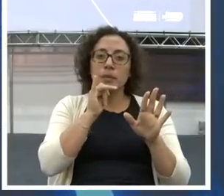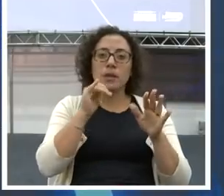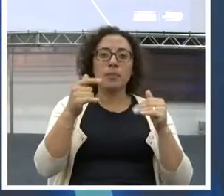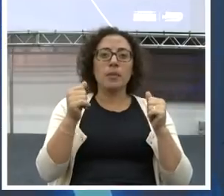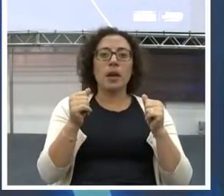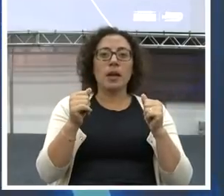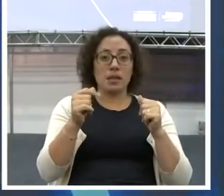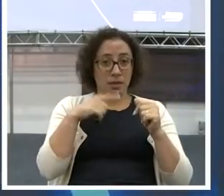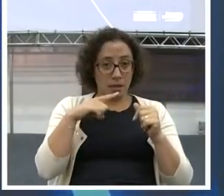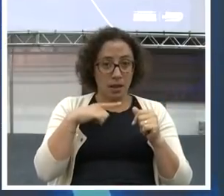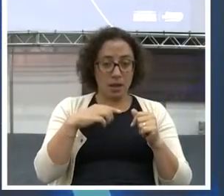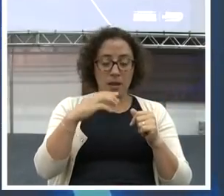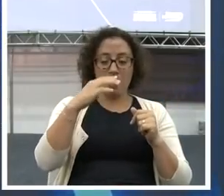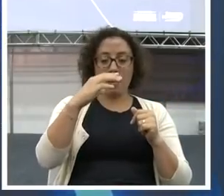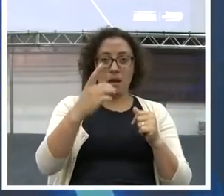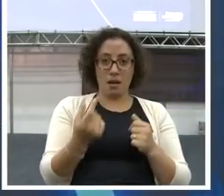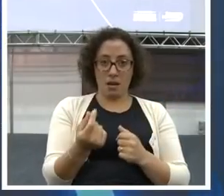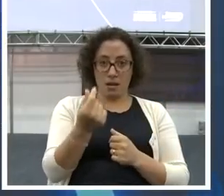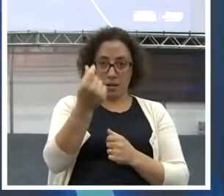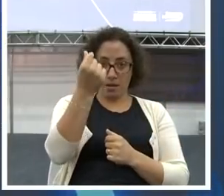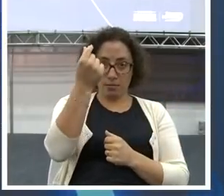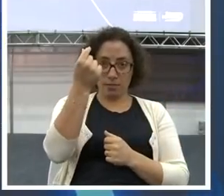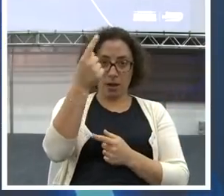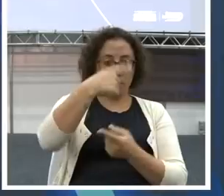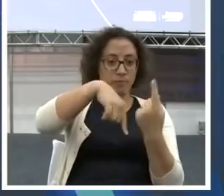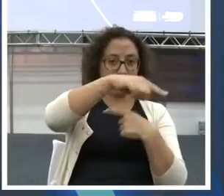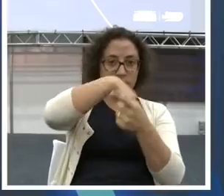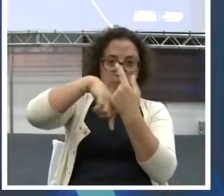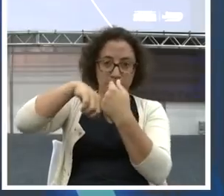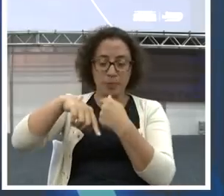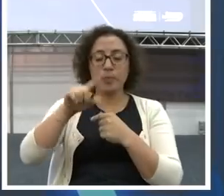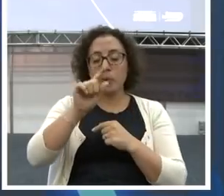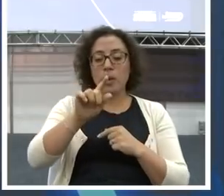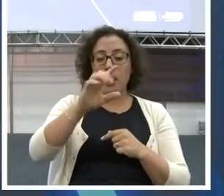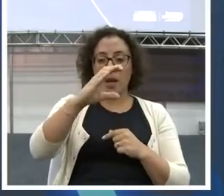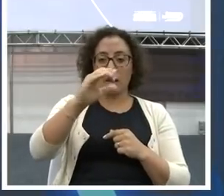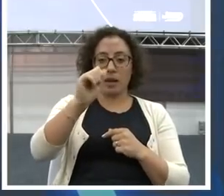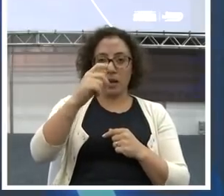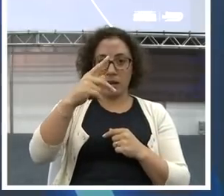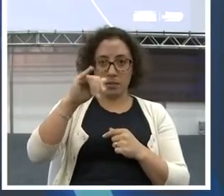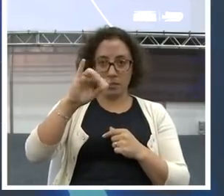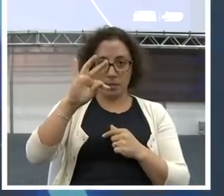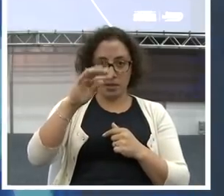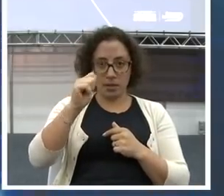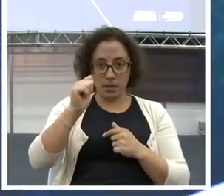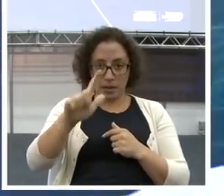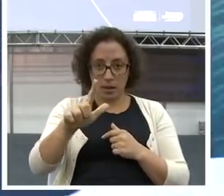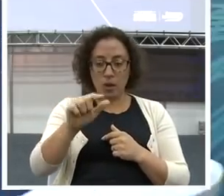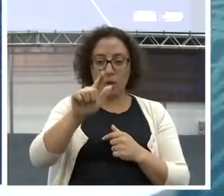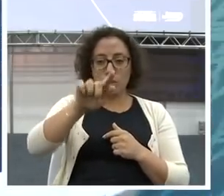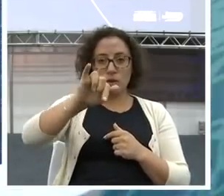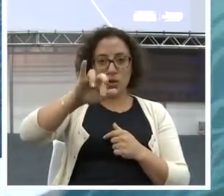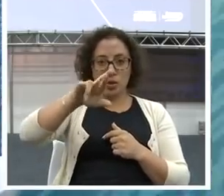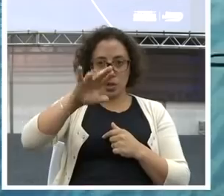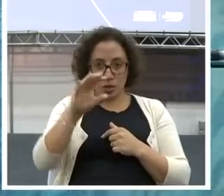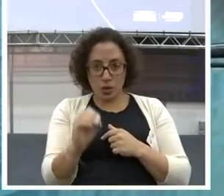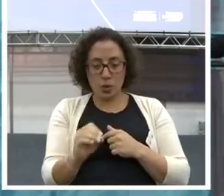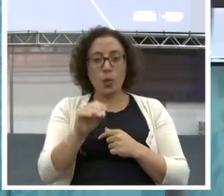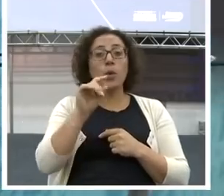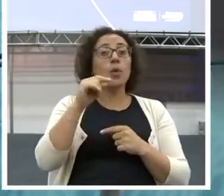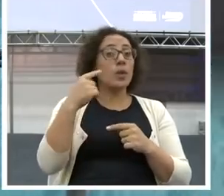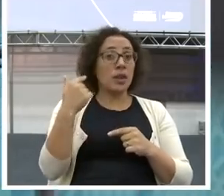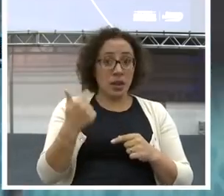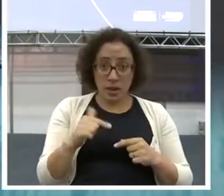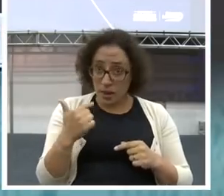capital de giro. Se você não tem capital de giro. Seu negócio está prestes a falir.